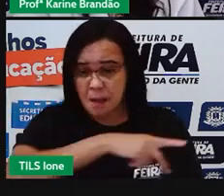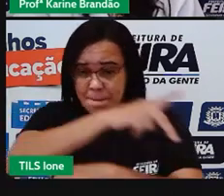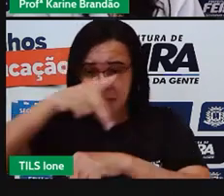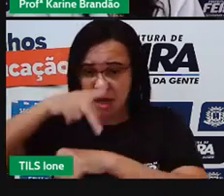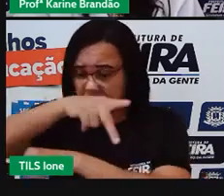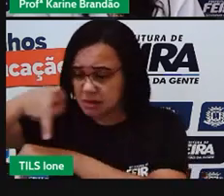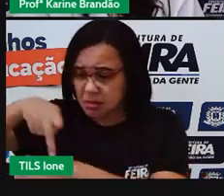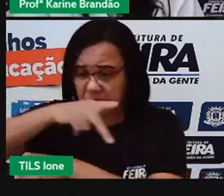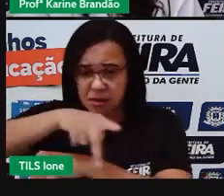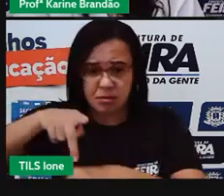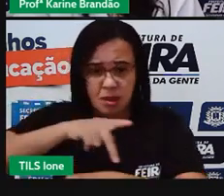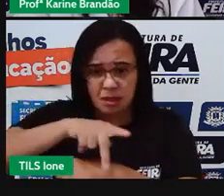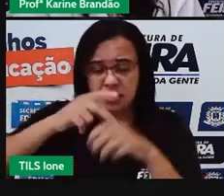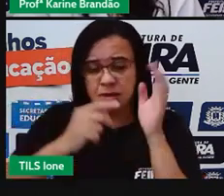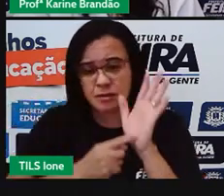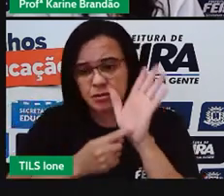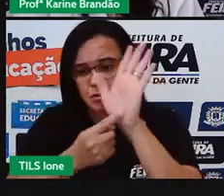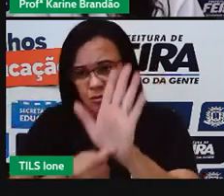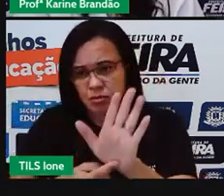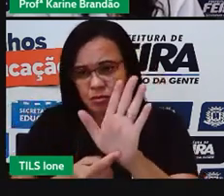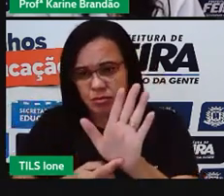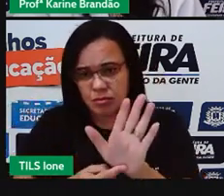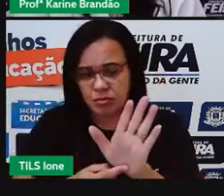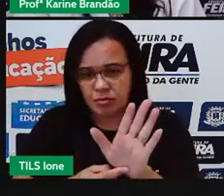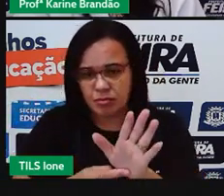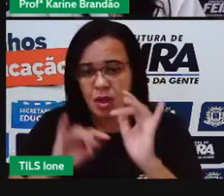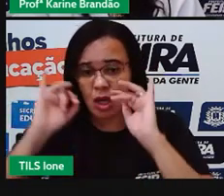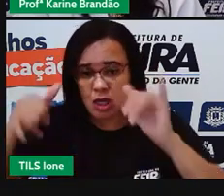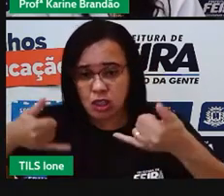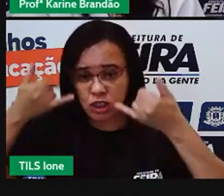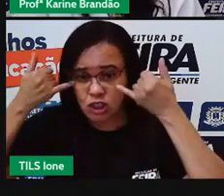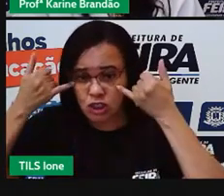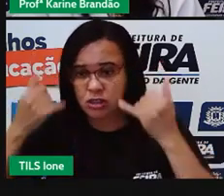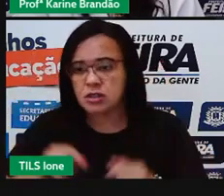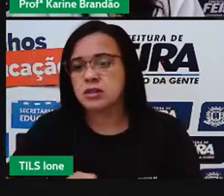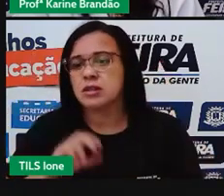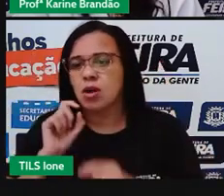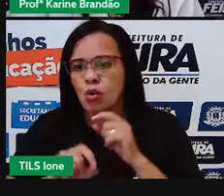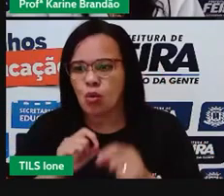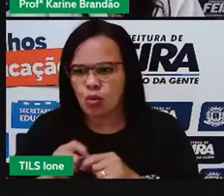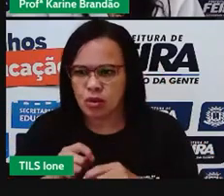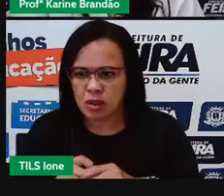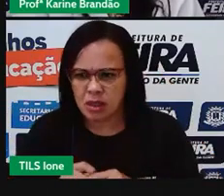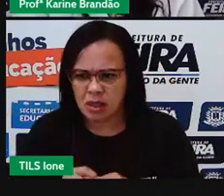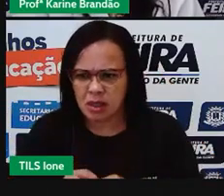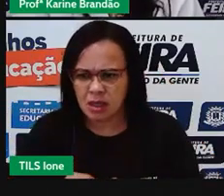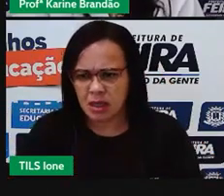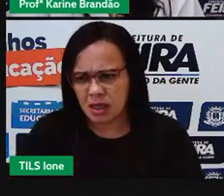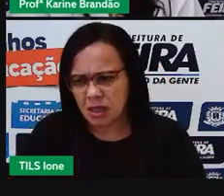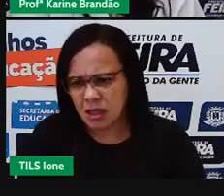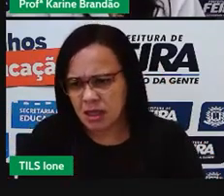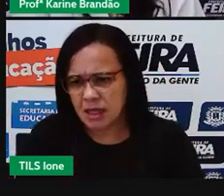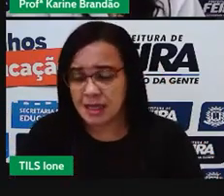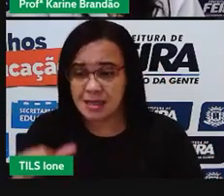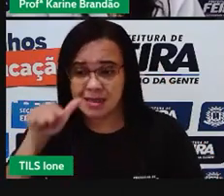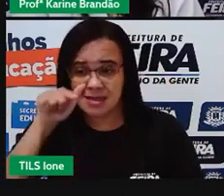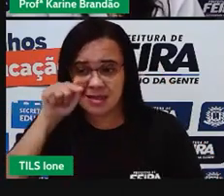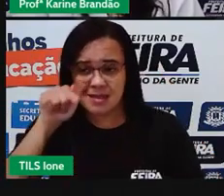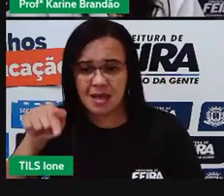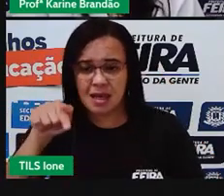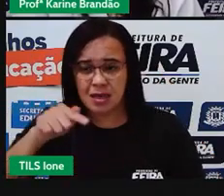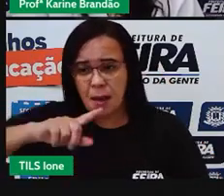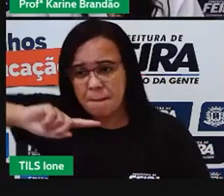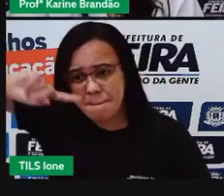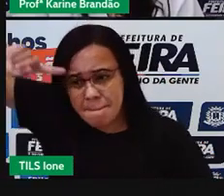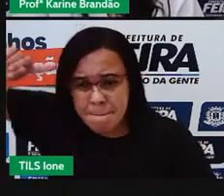litros de água por ano. Sendo que 10% da água gasta pela China vem de